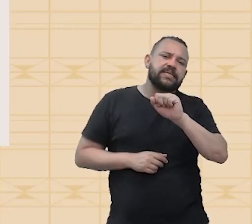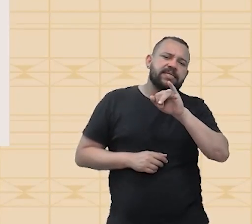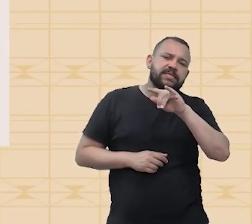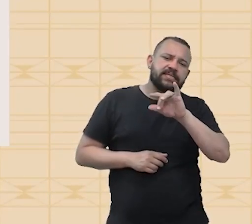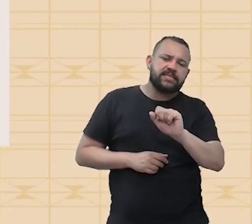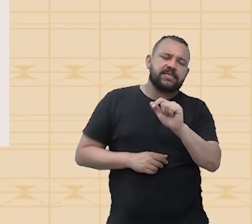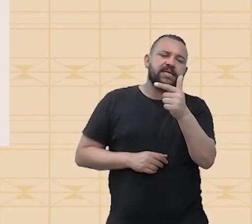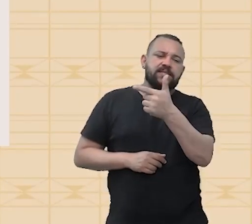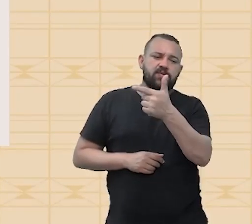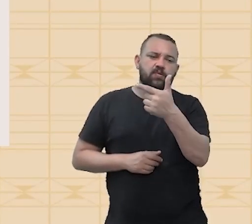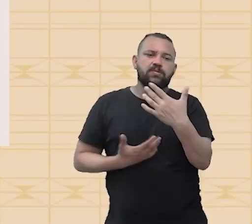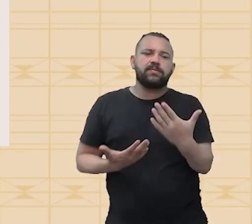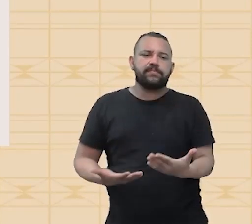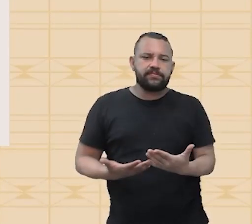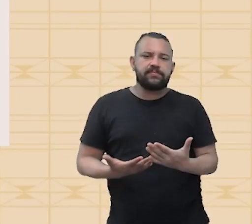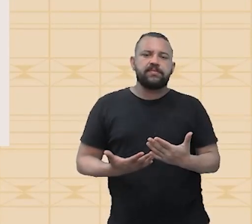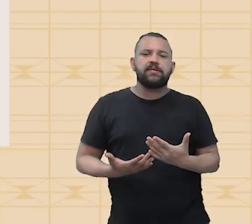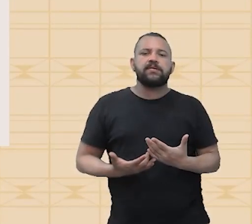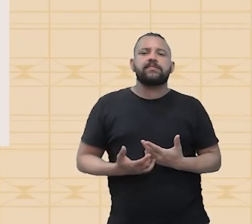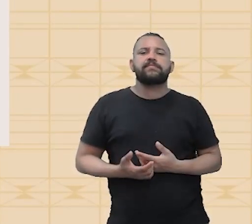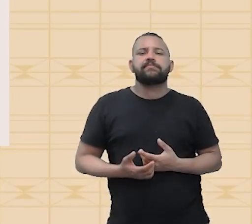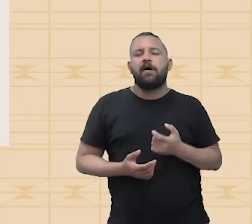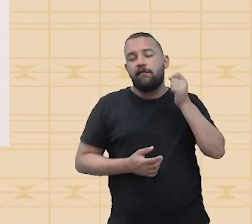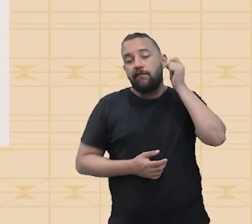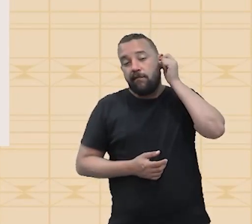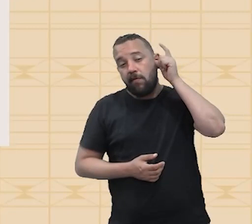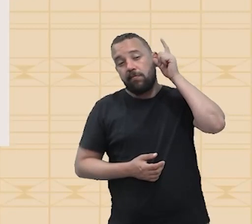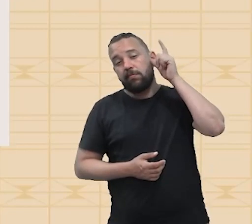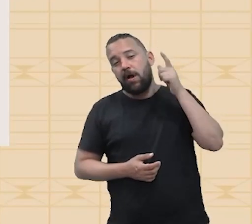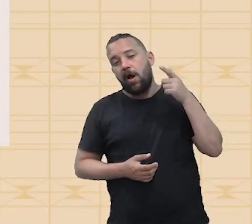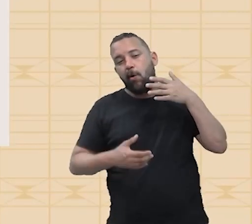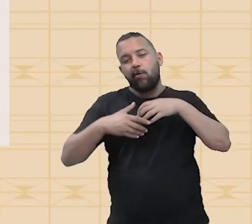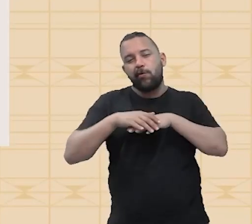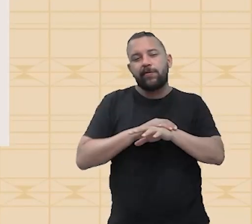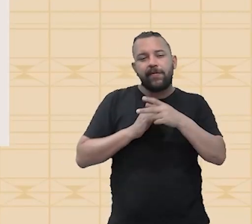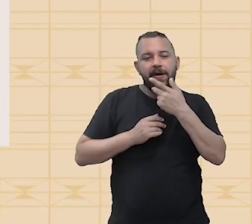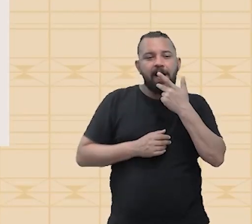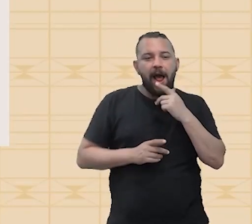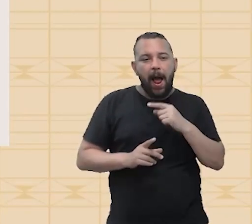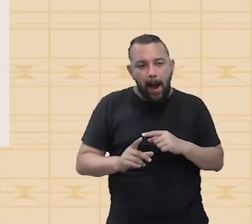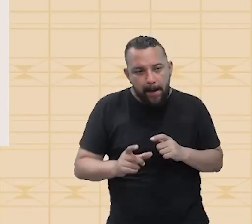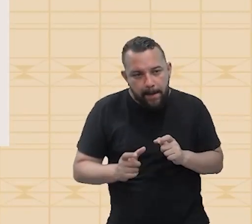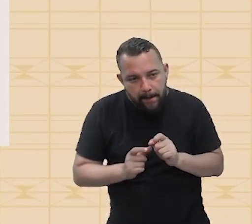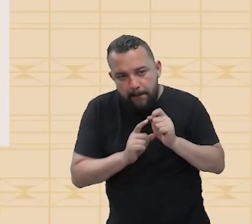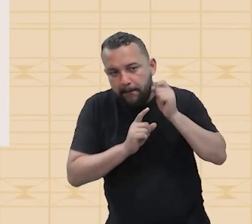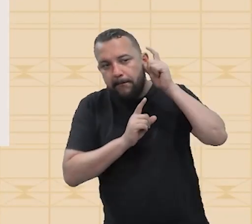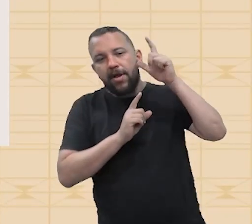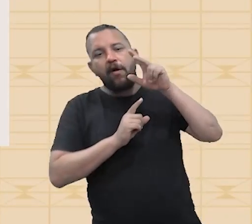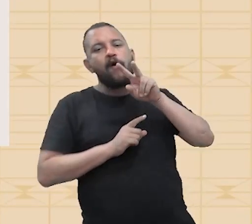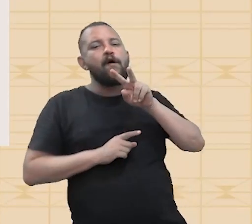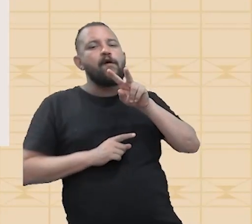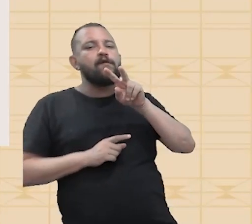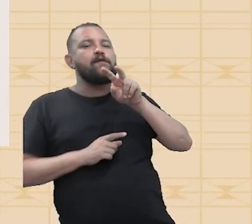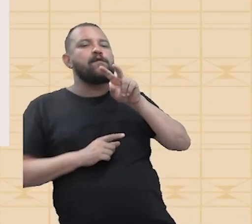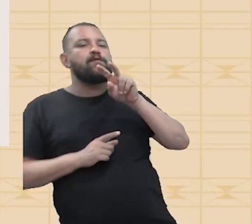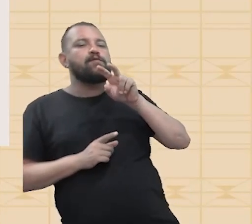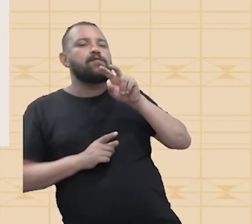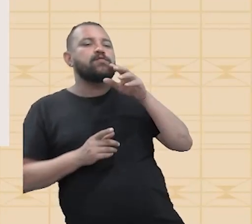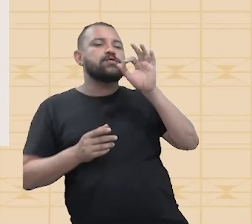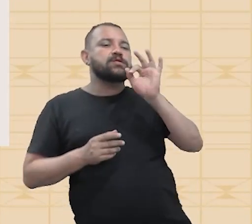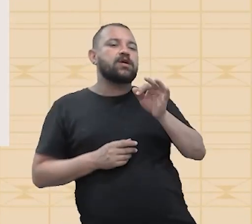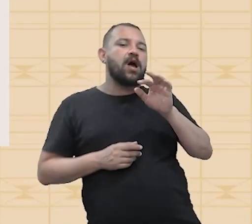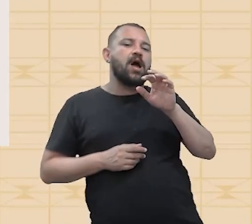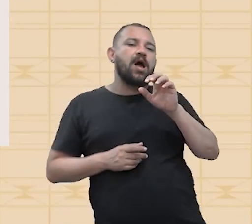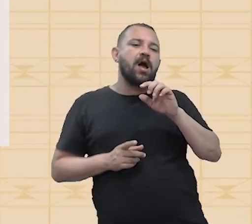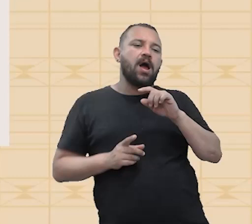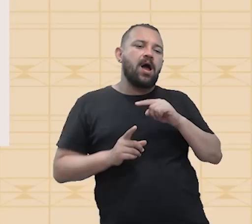intensidade e volume. Lembra que a gente tem o costume de dizer, ah, aumenta o som, não é aumentar o som. A palavra correta é dizer,